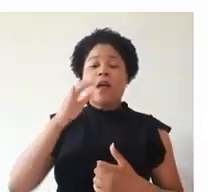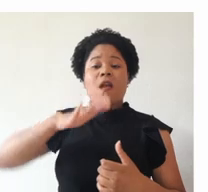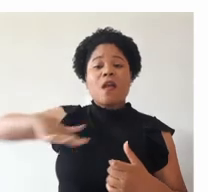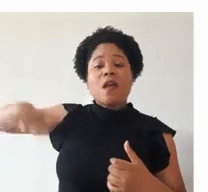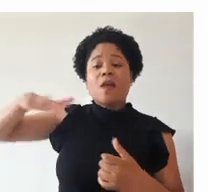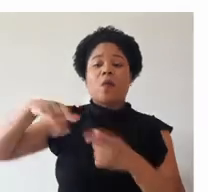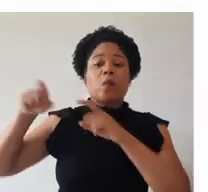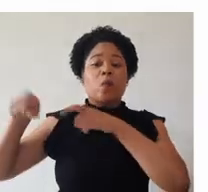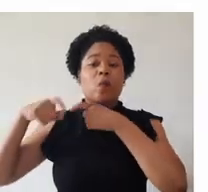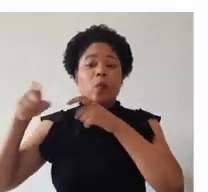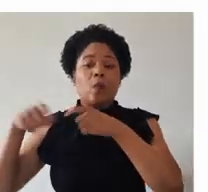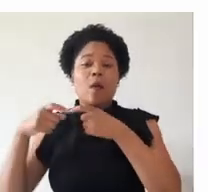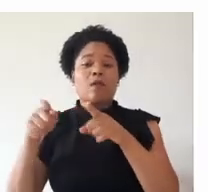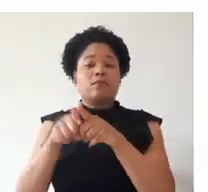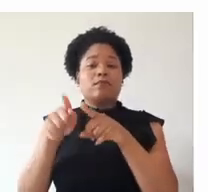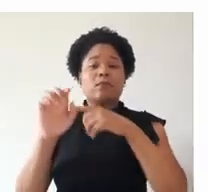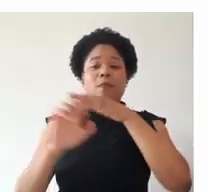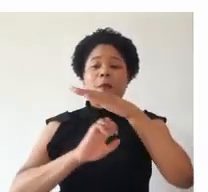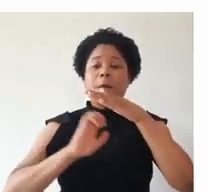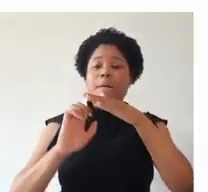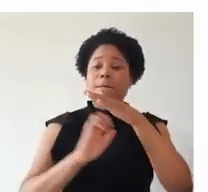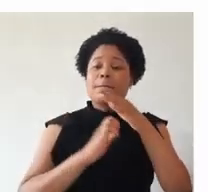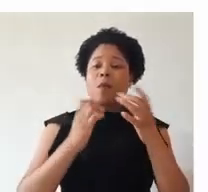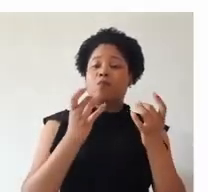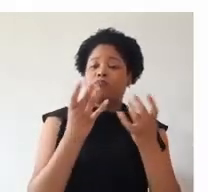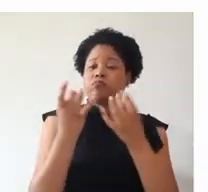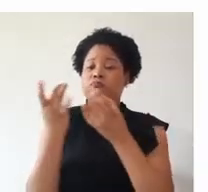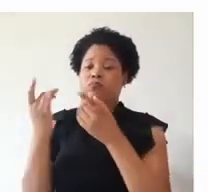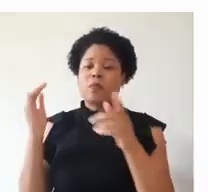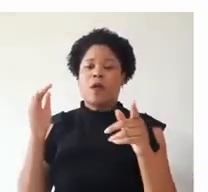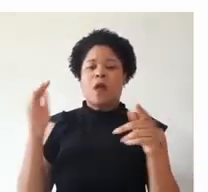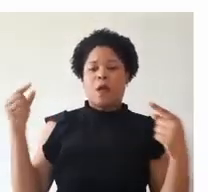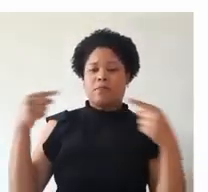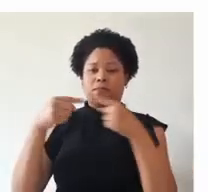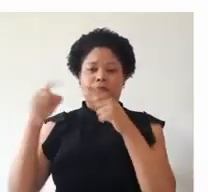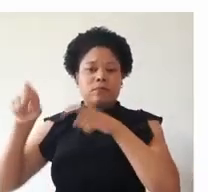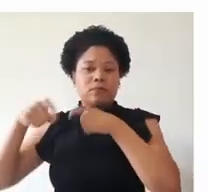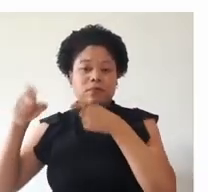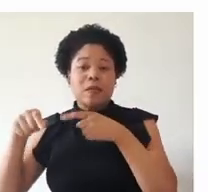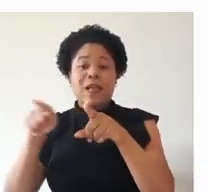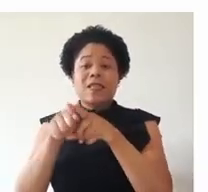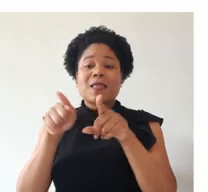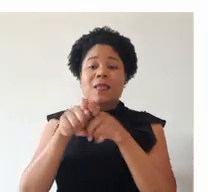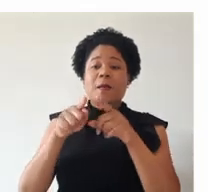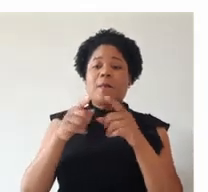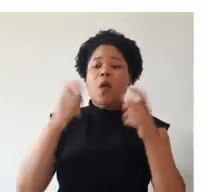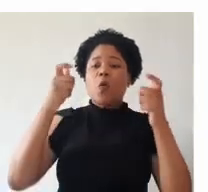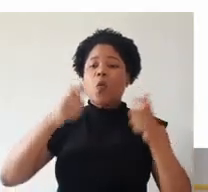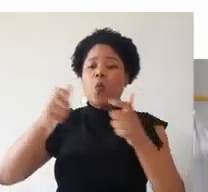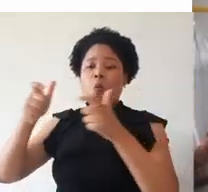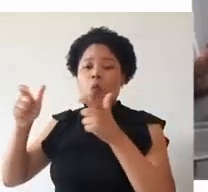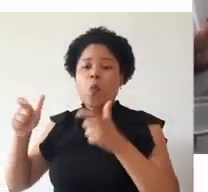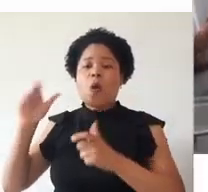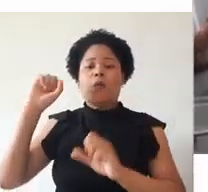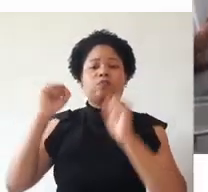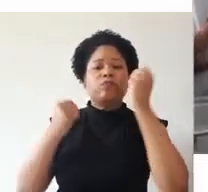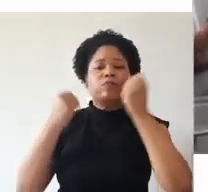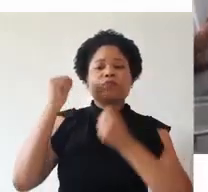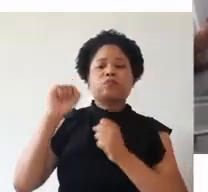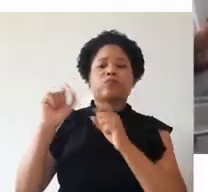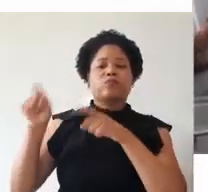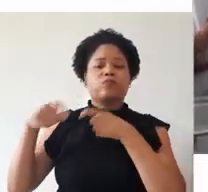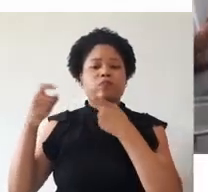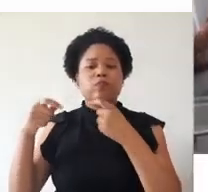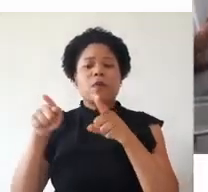propriedades rurais, empresas comerciais agropecuárias, estabelecimentos agroindustriais,